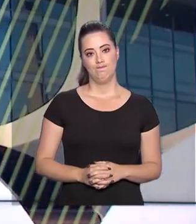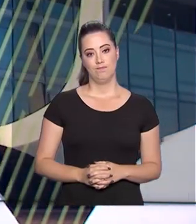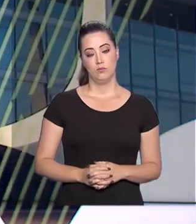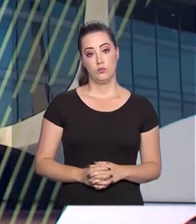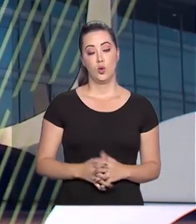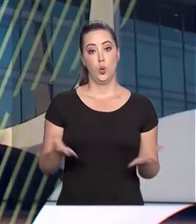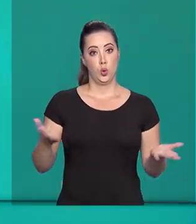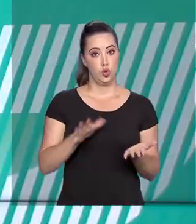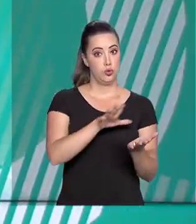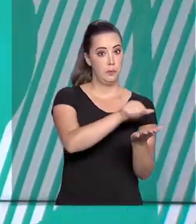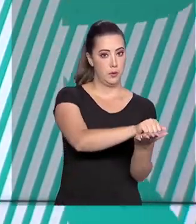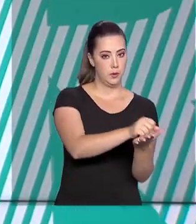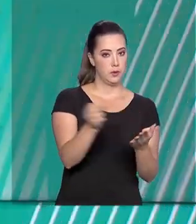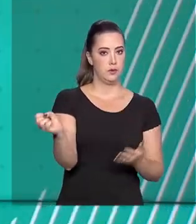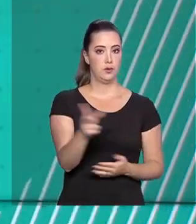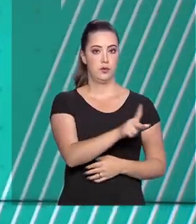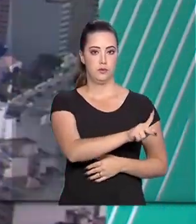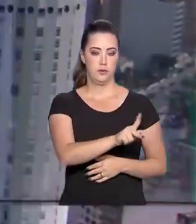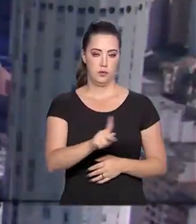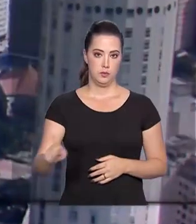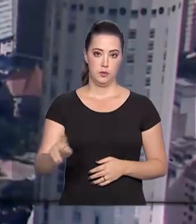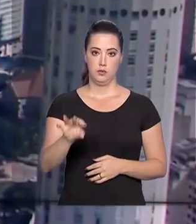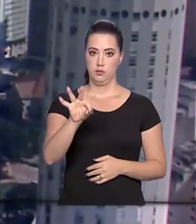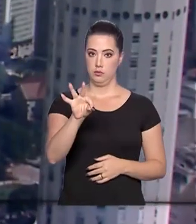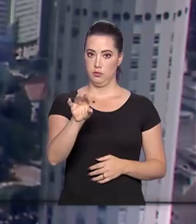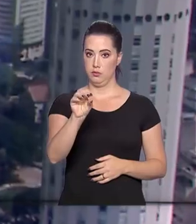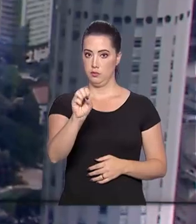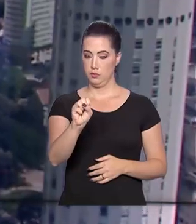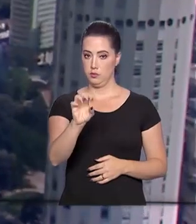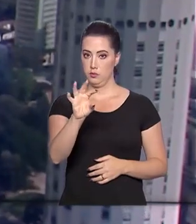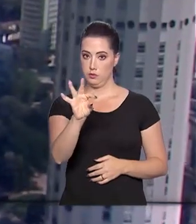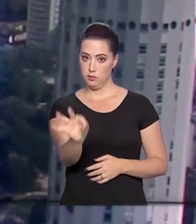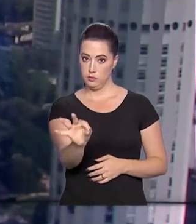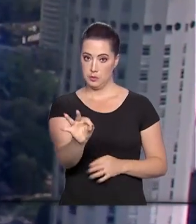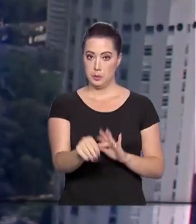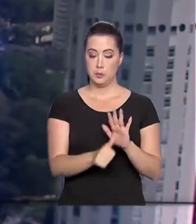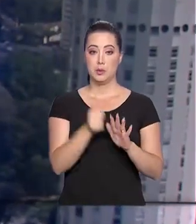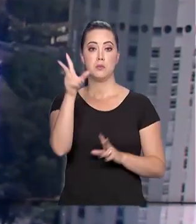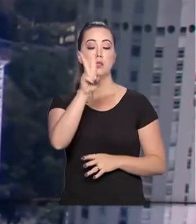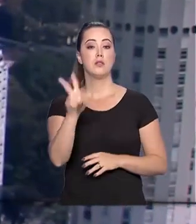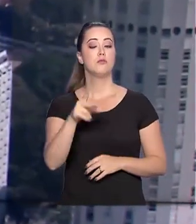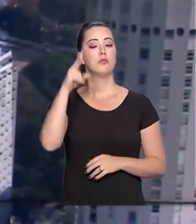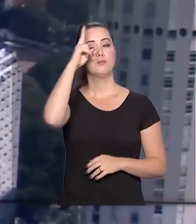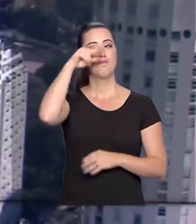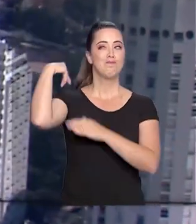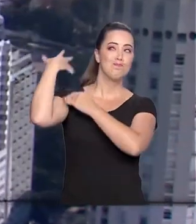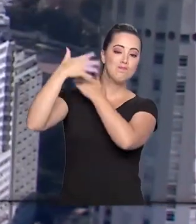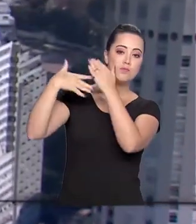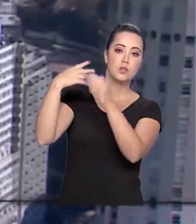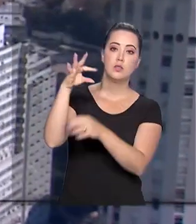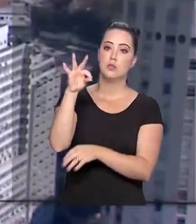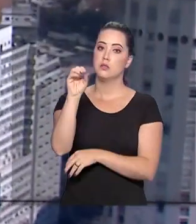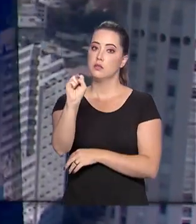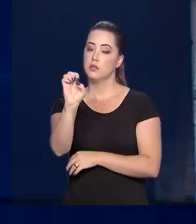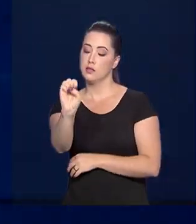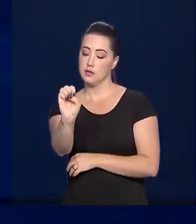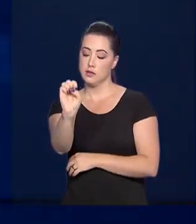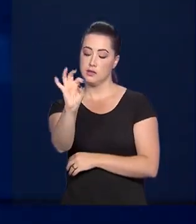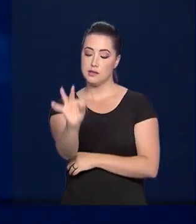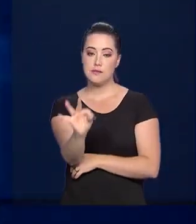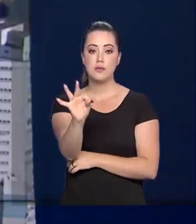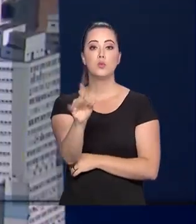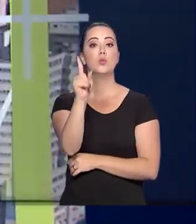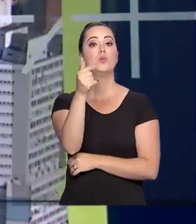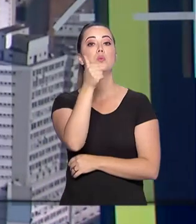Tomou posse hoje a nova presidente do Tribunal Superior do Trabalho. Pela primeira vez na história do TST, uma mulher assume o